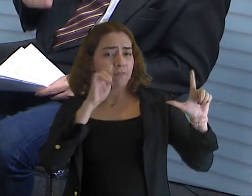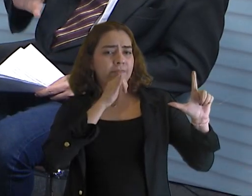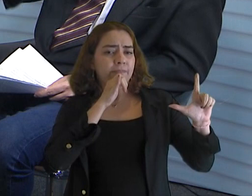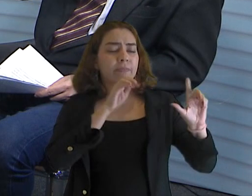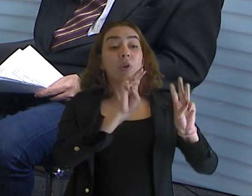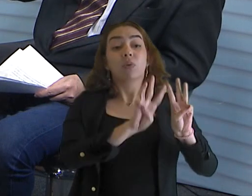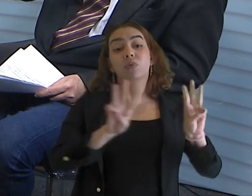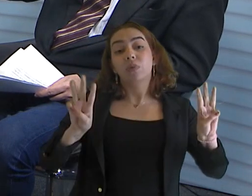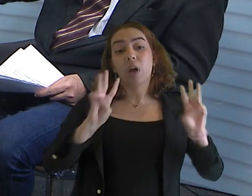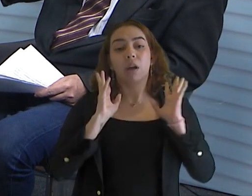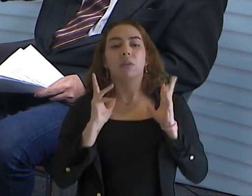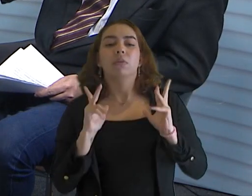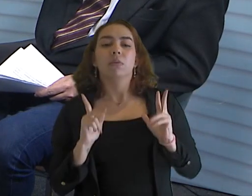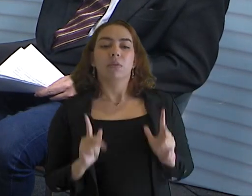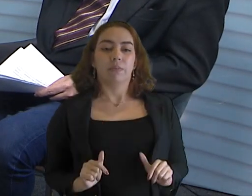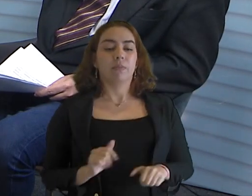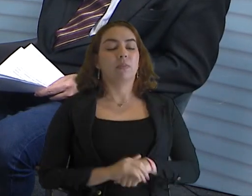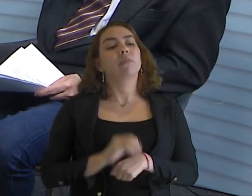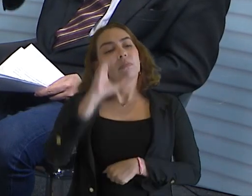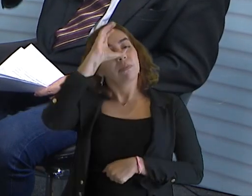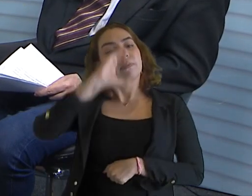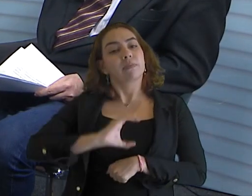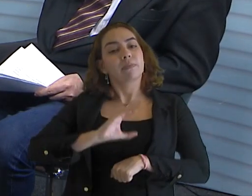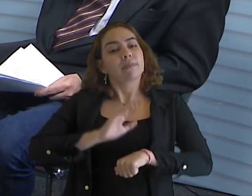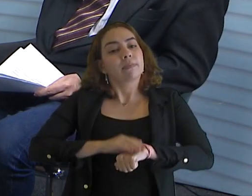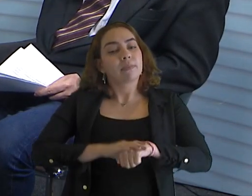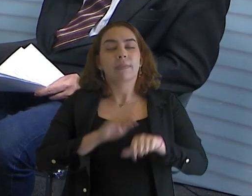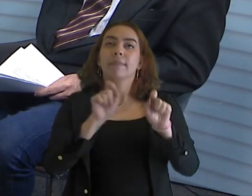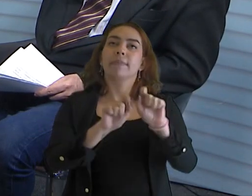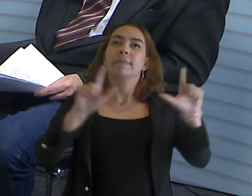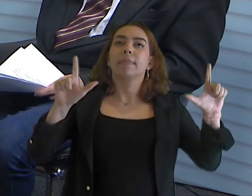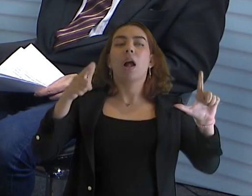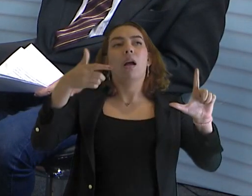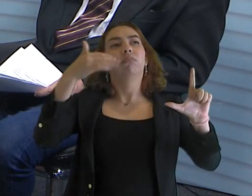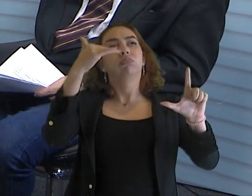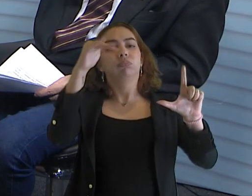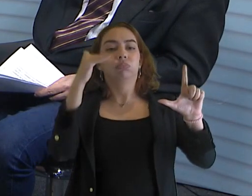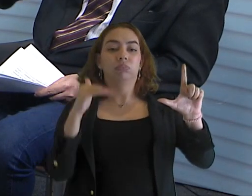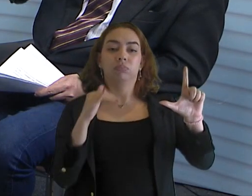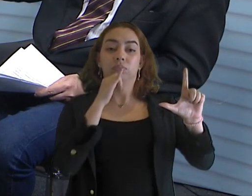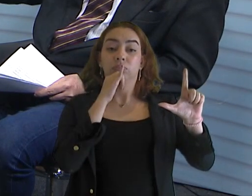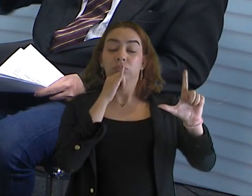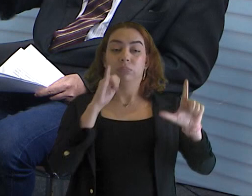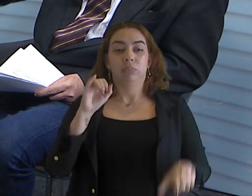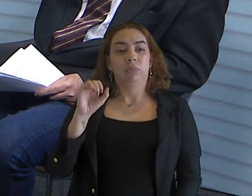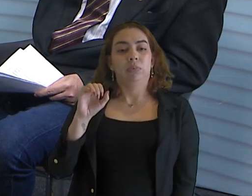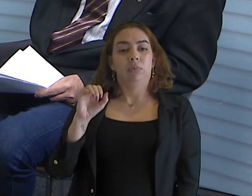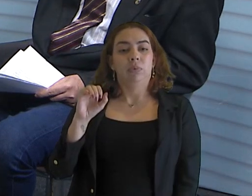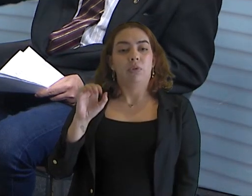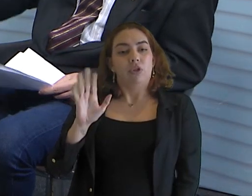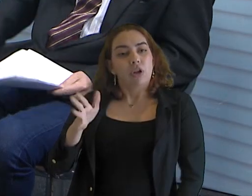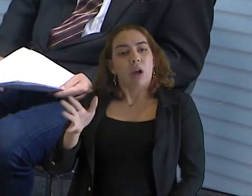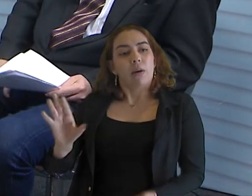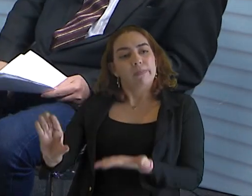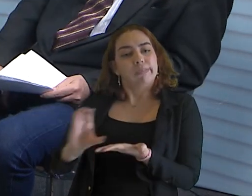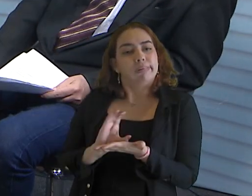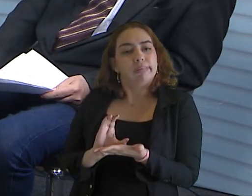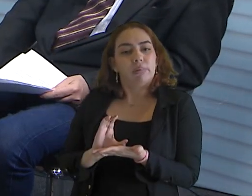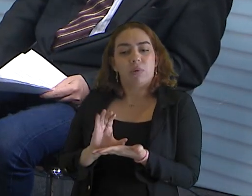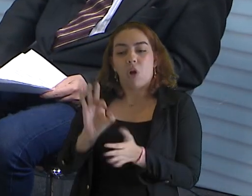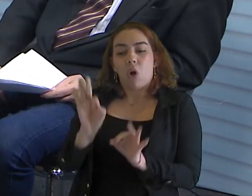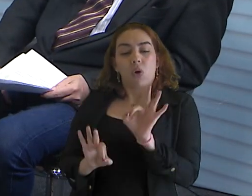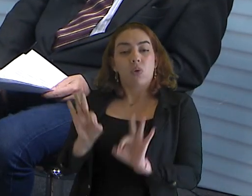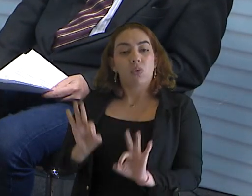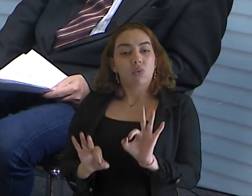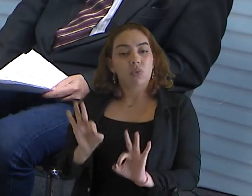transparência para o cidadão entrar lá e saber. Entra. Como, por exemplo, o tribunal mandou aqui para a Assembleia. Está lá, discriminado, está tudo lá no site? Está tudo no site.